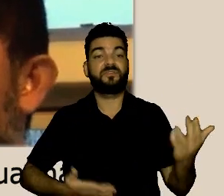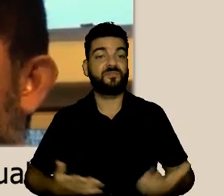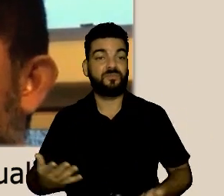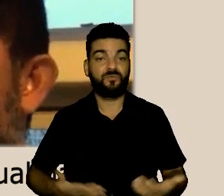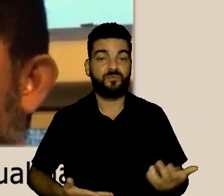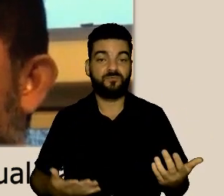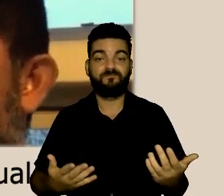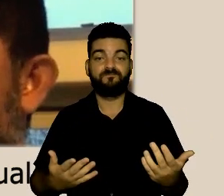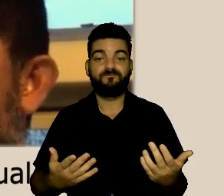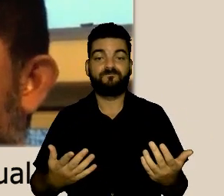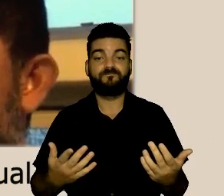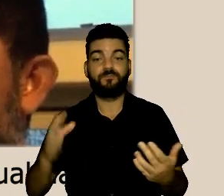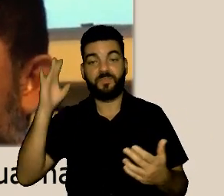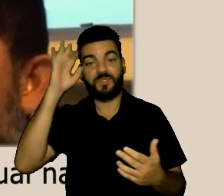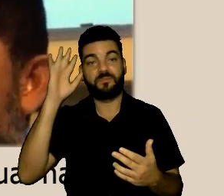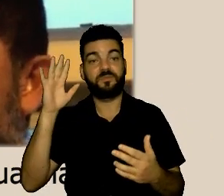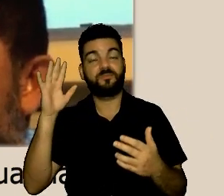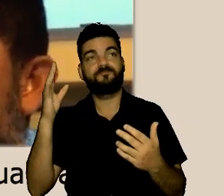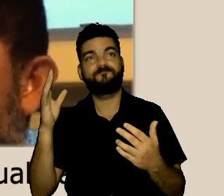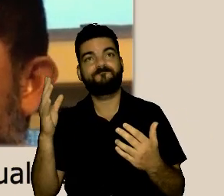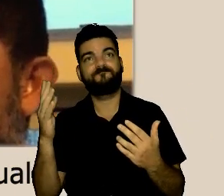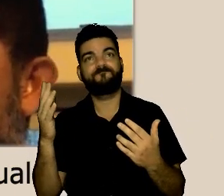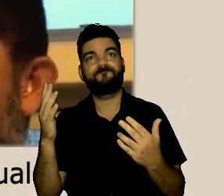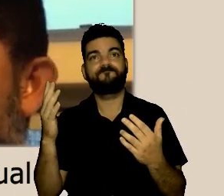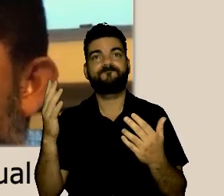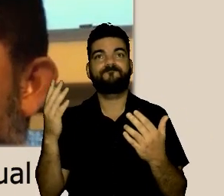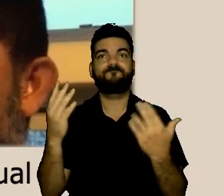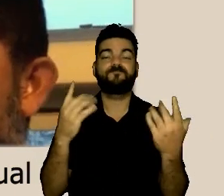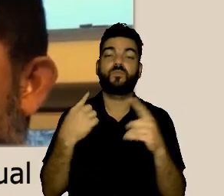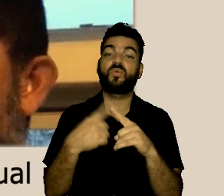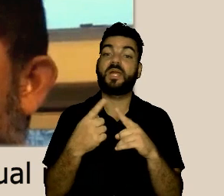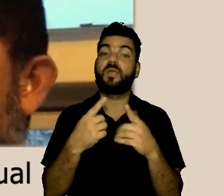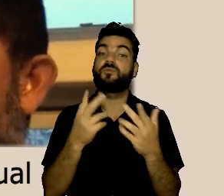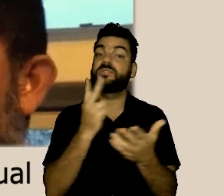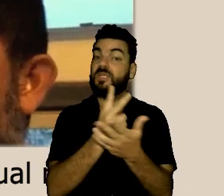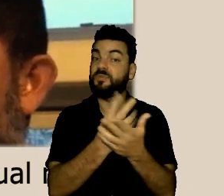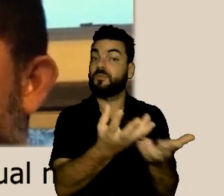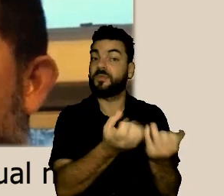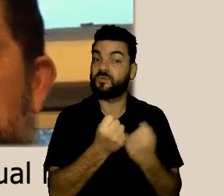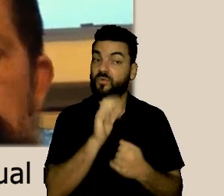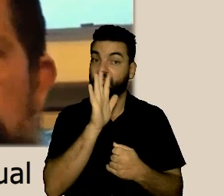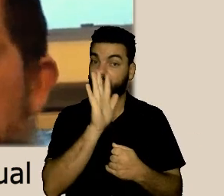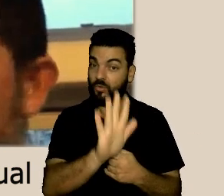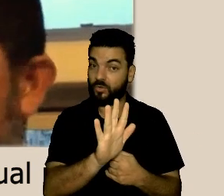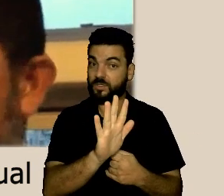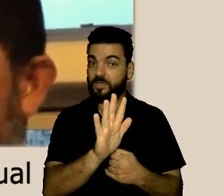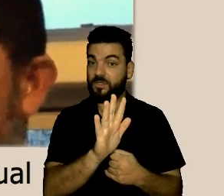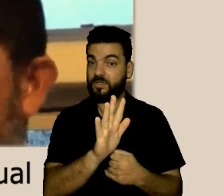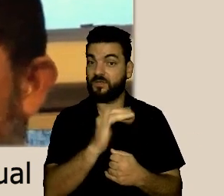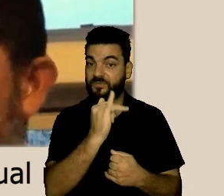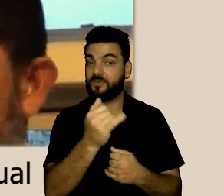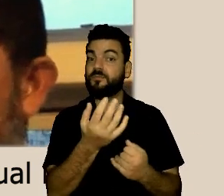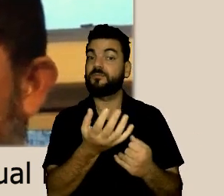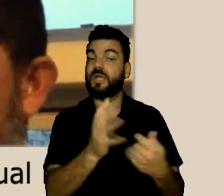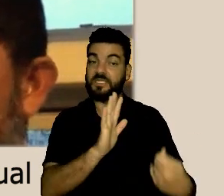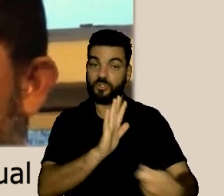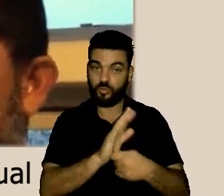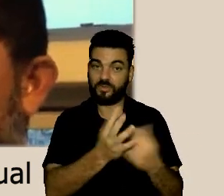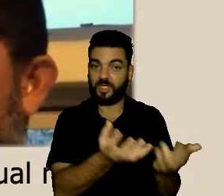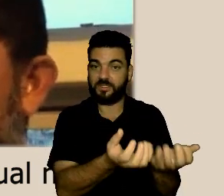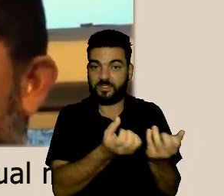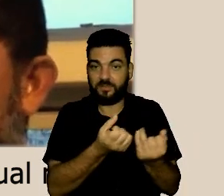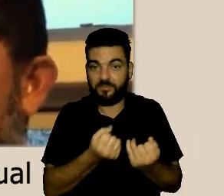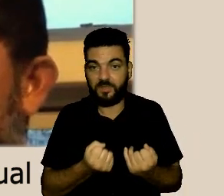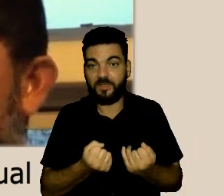isso mas quando eu digo que o servidor ele encontra o canal e põe ali por isso eu sempre